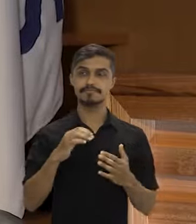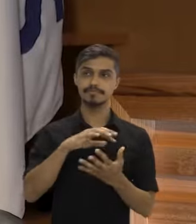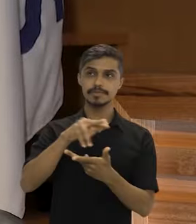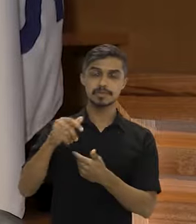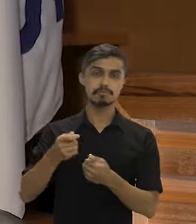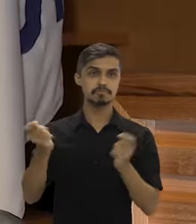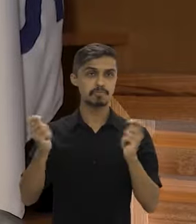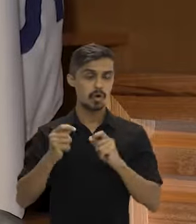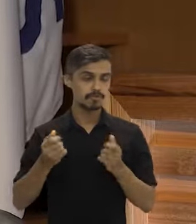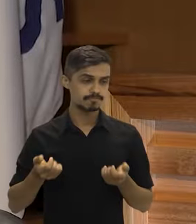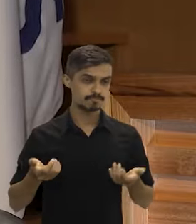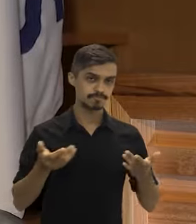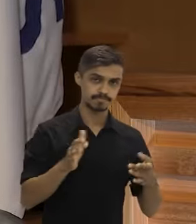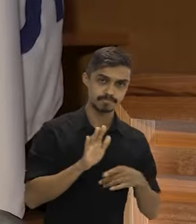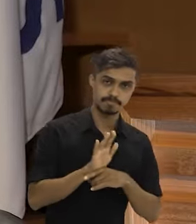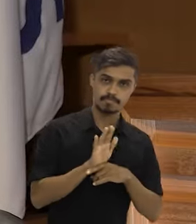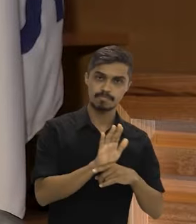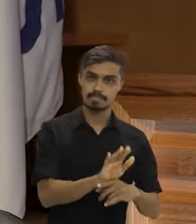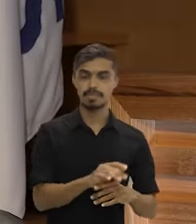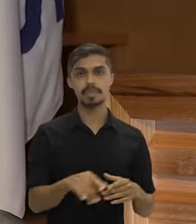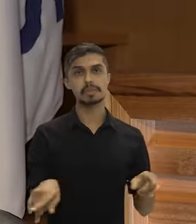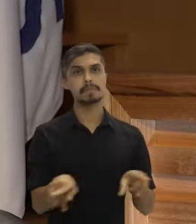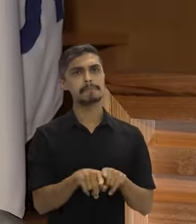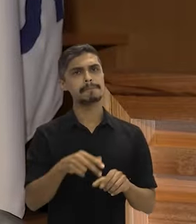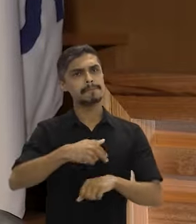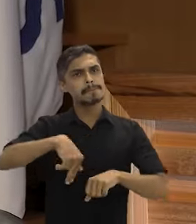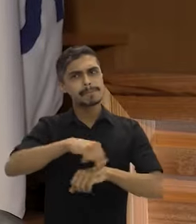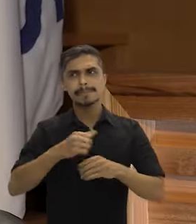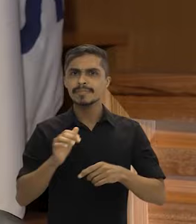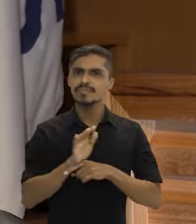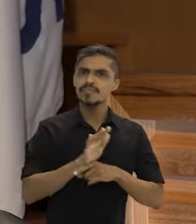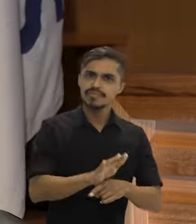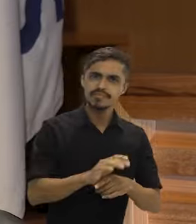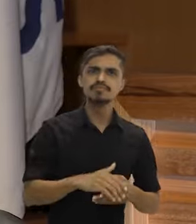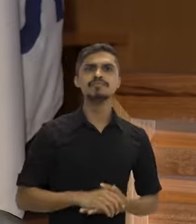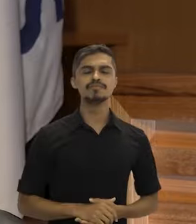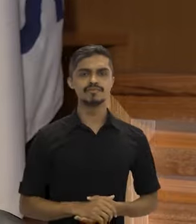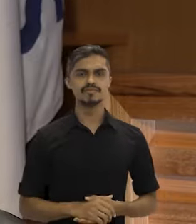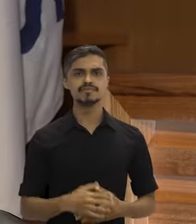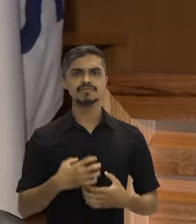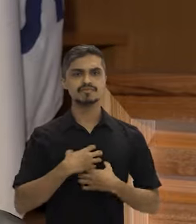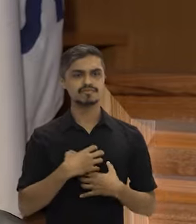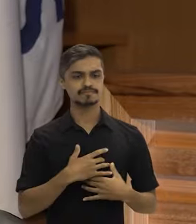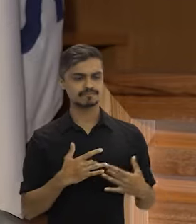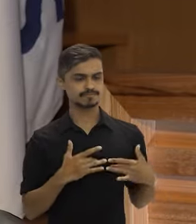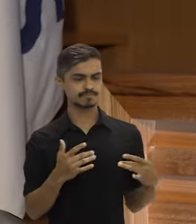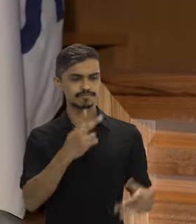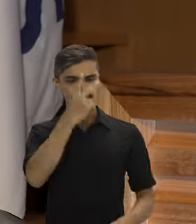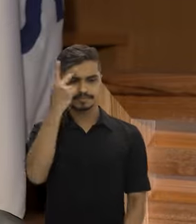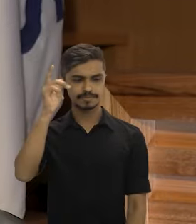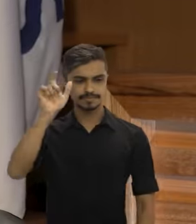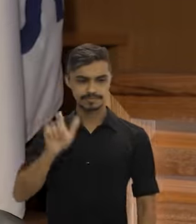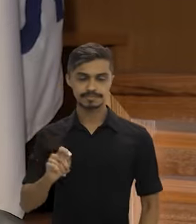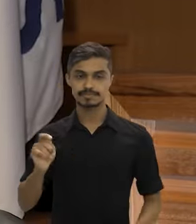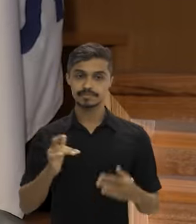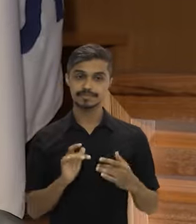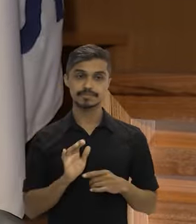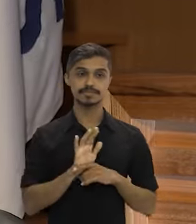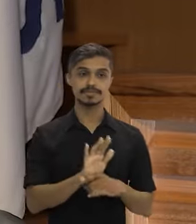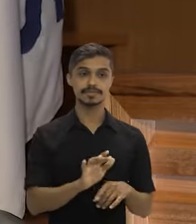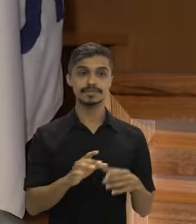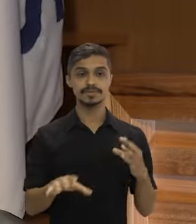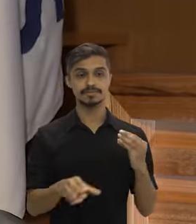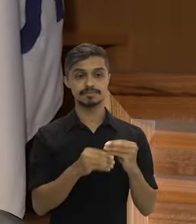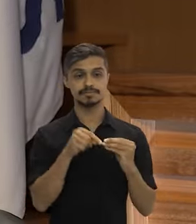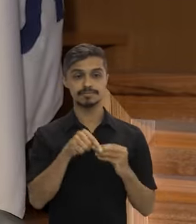internacional, não só países, outras nações contribuam, como filantropia internacional, doadores, possam